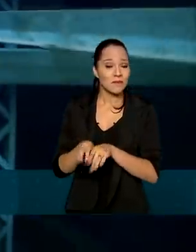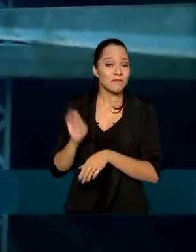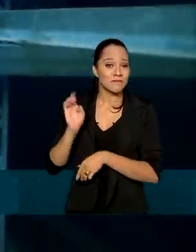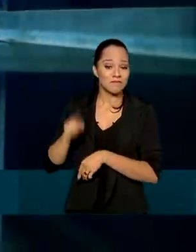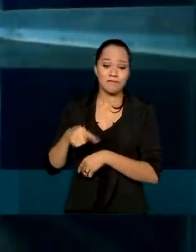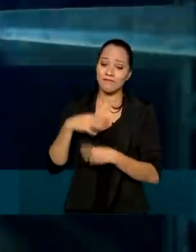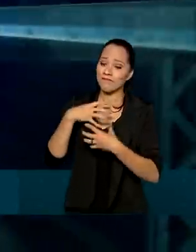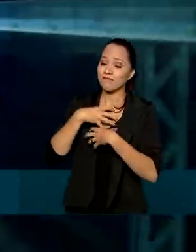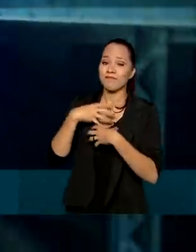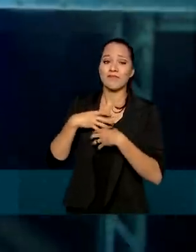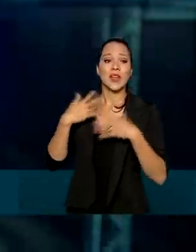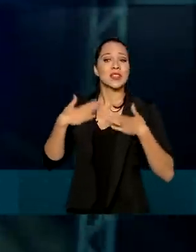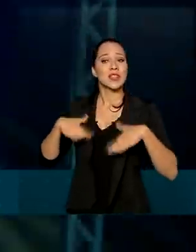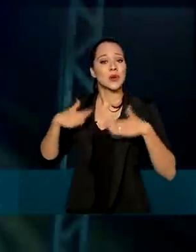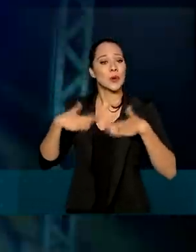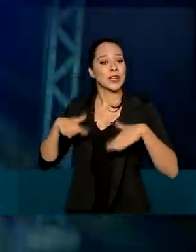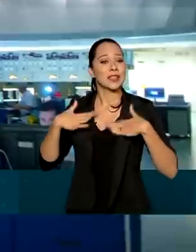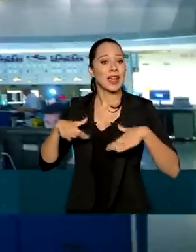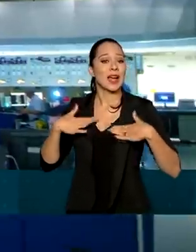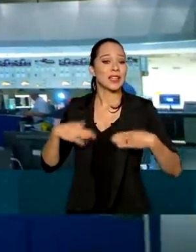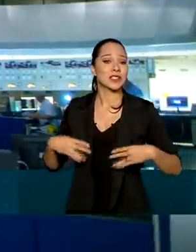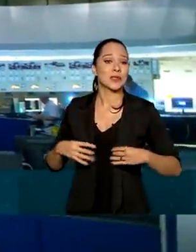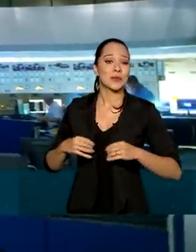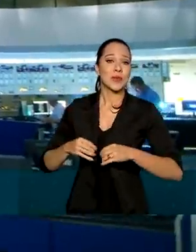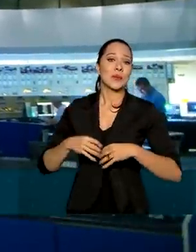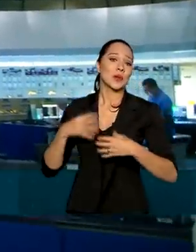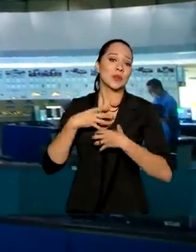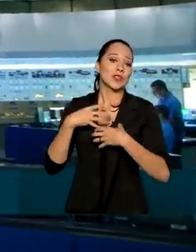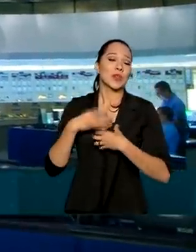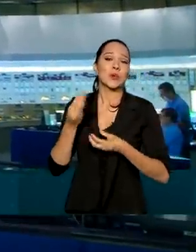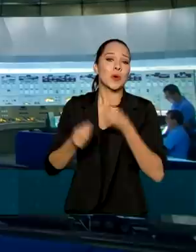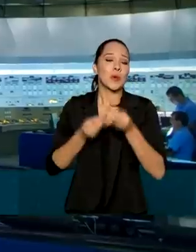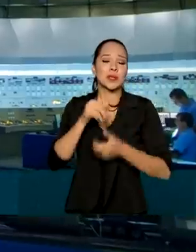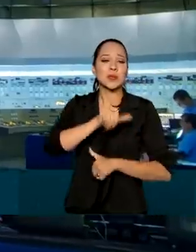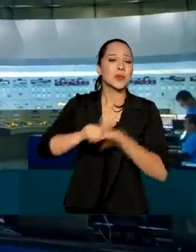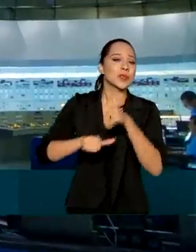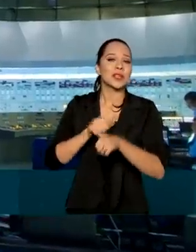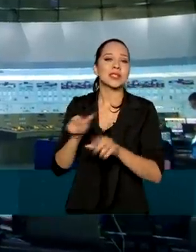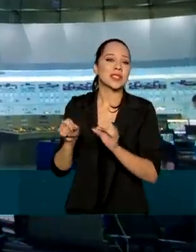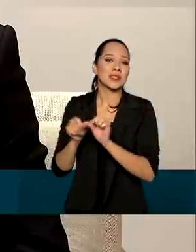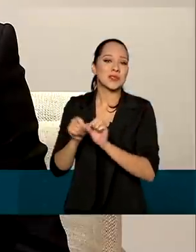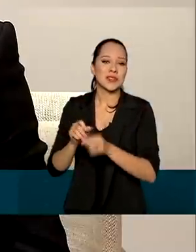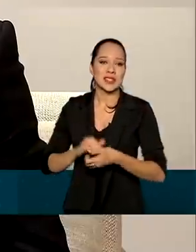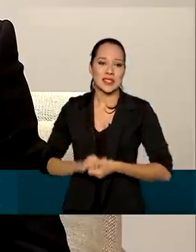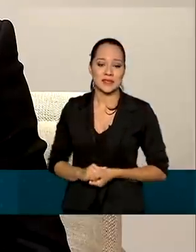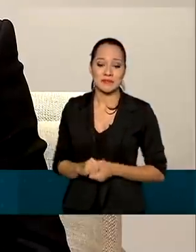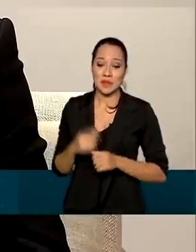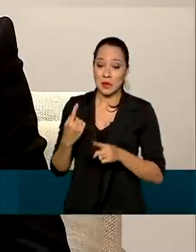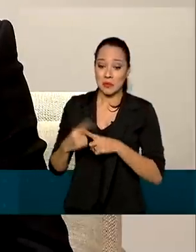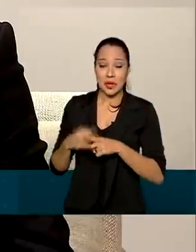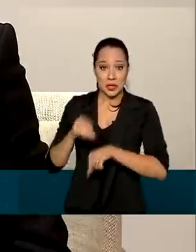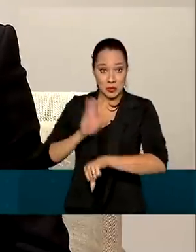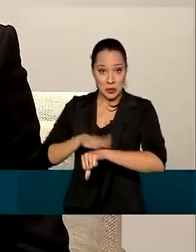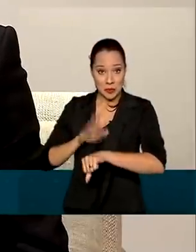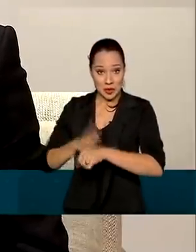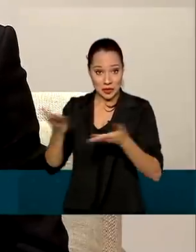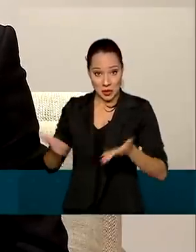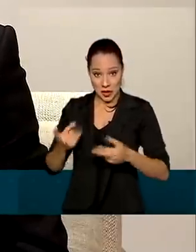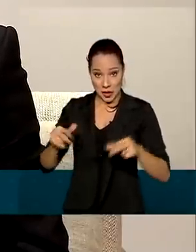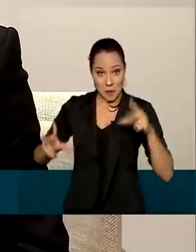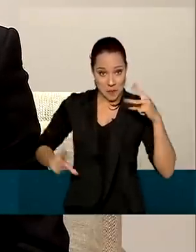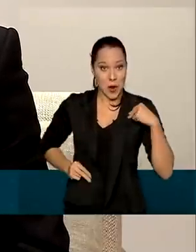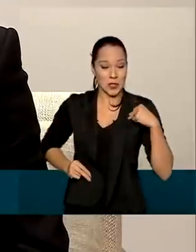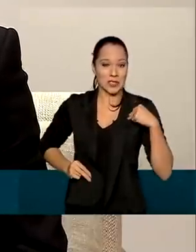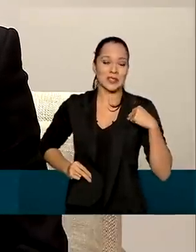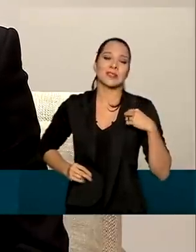eu sinto uma tranquilidade muito grande pela maneira como essa transição está sendo conduzida. Porque, no momento que eu tomar posse,